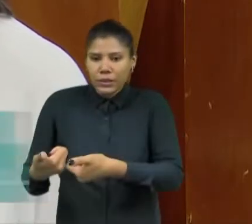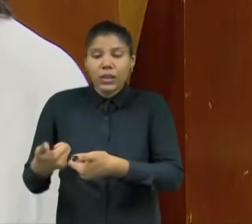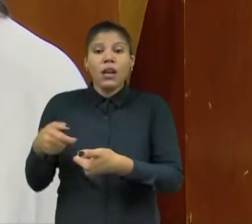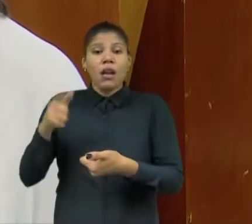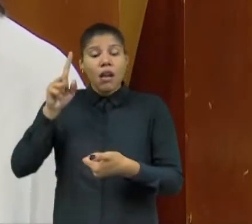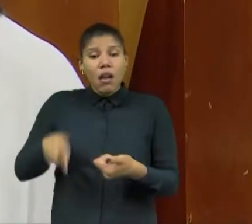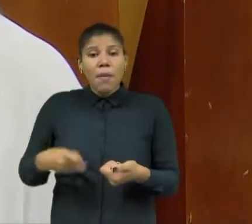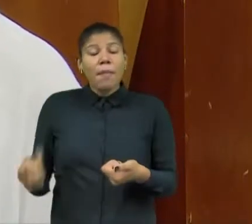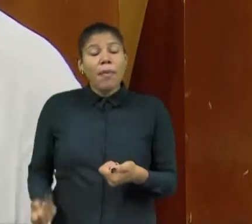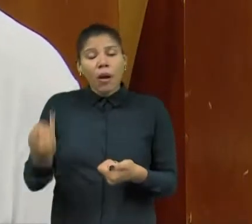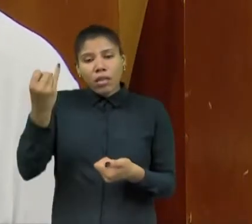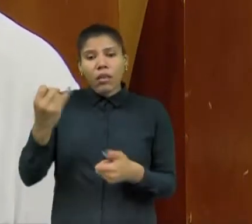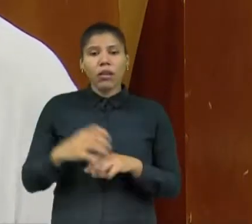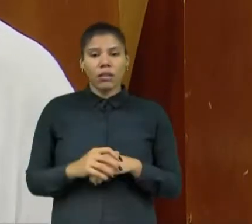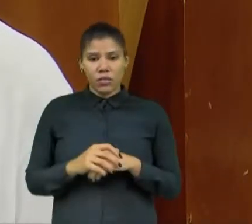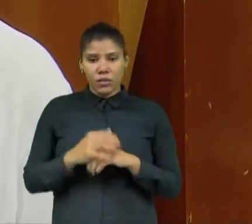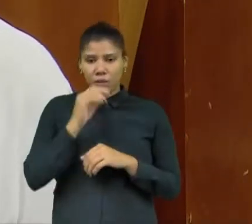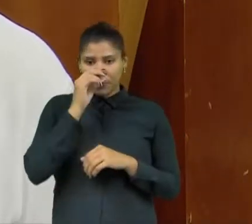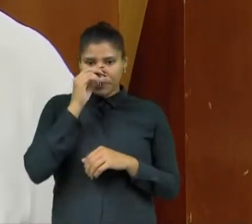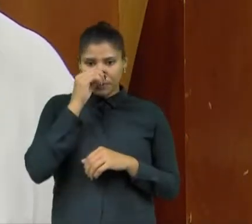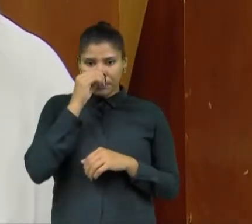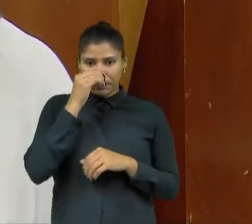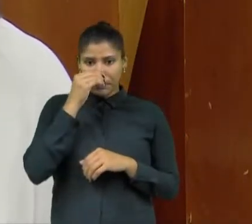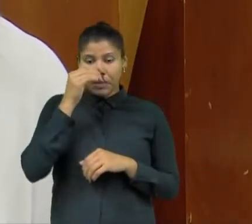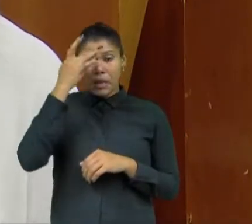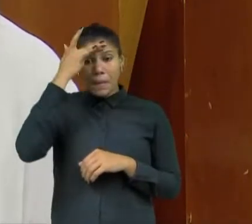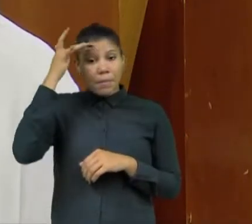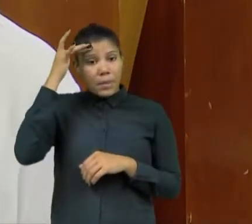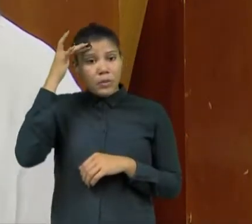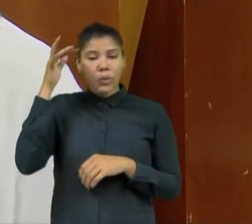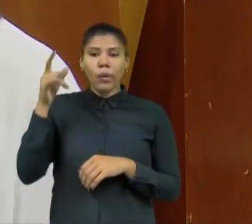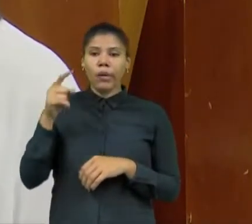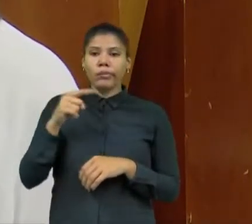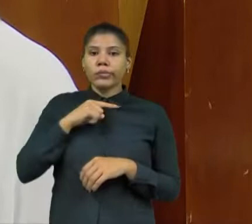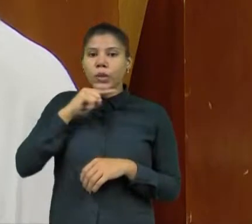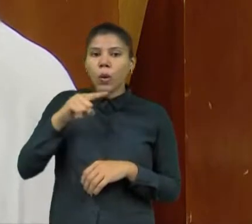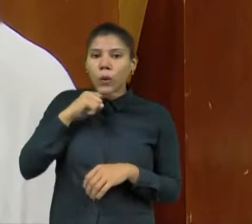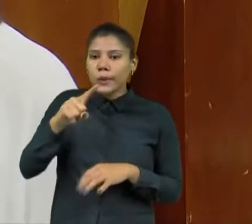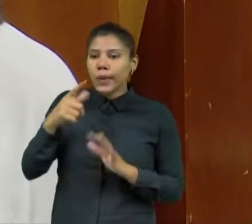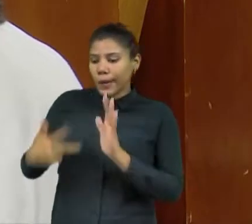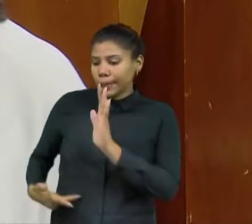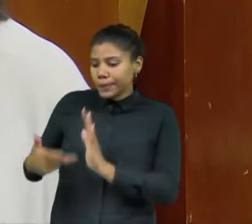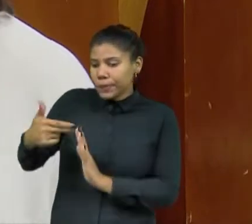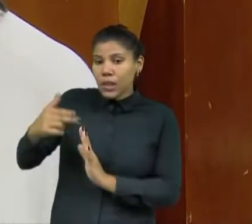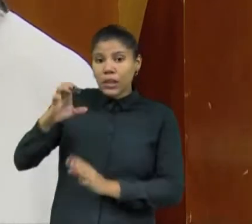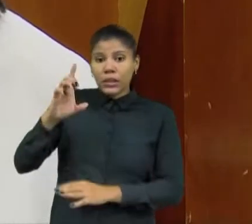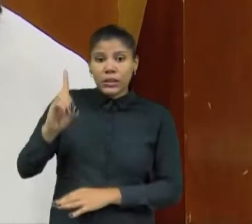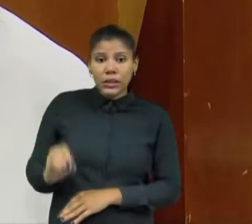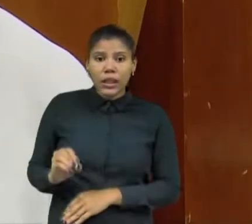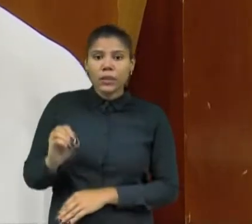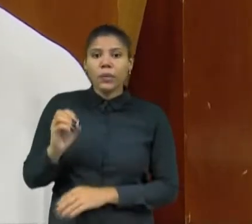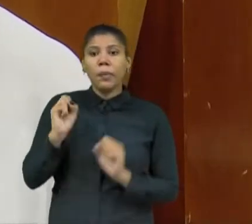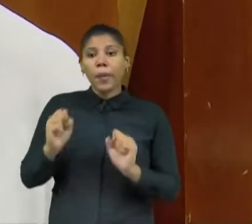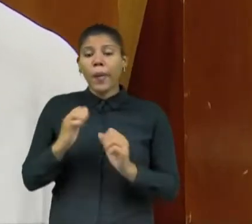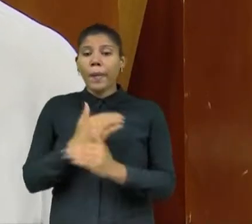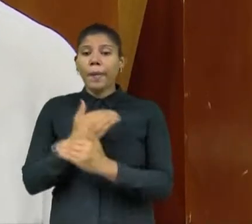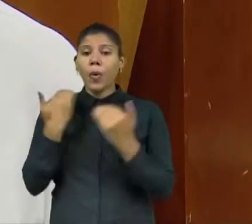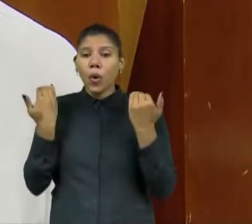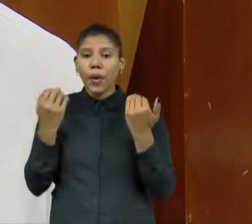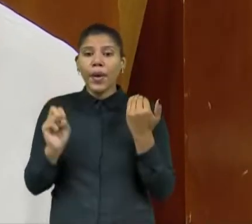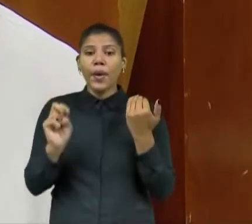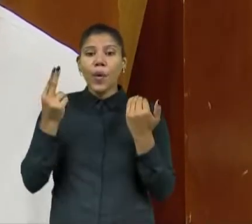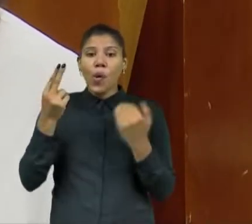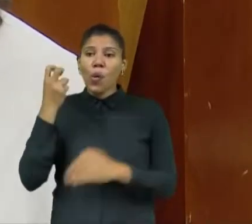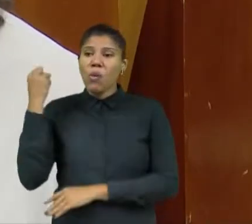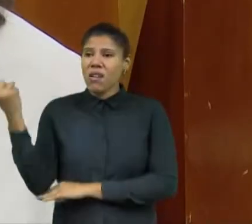transplantados em tempo hábil, certamente eles vão morrer na fila do transplante ou vão perder a oportunidade de receber o transplante, porque vão estar tão graves